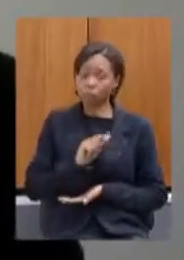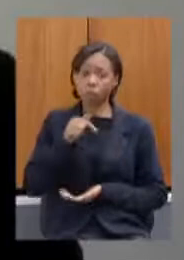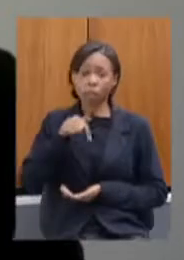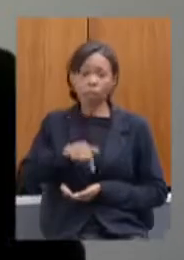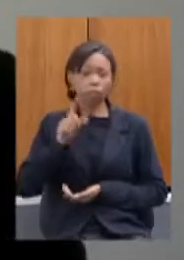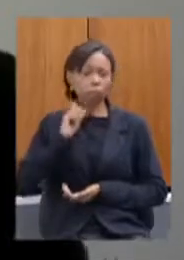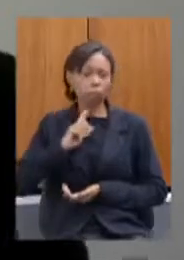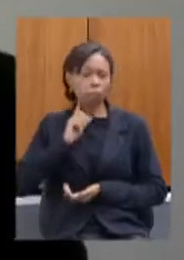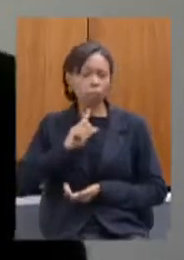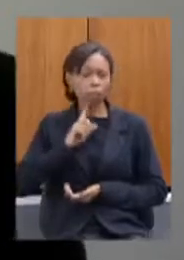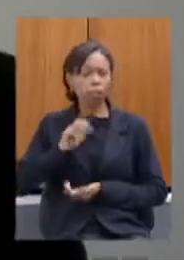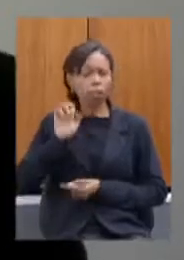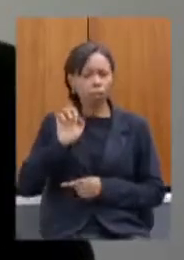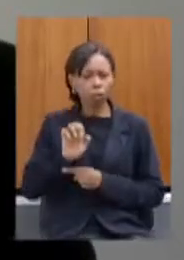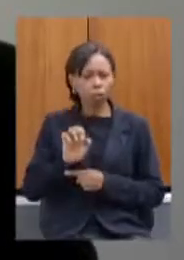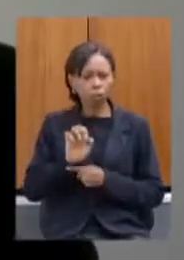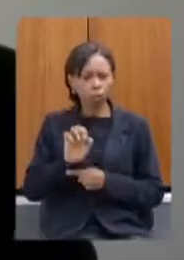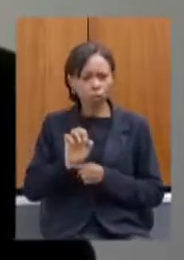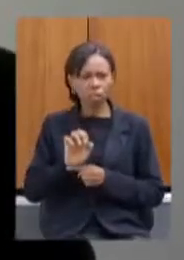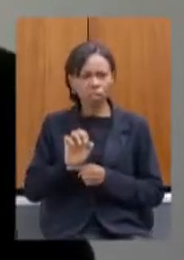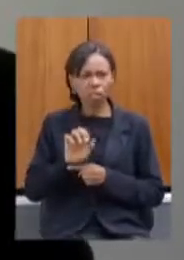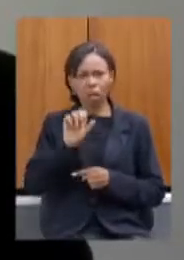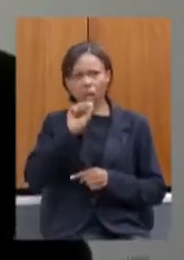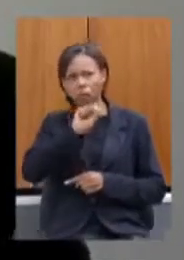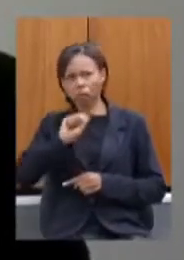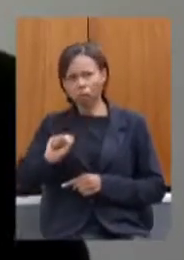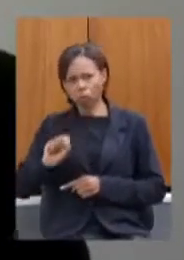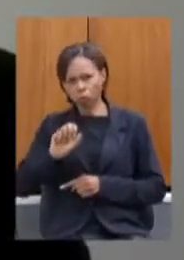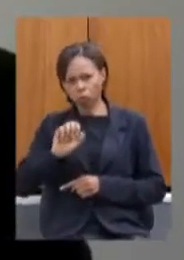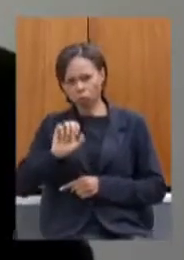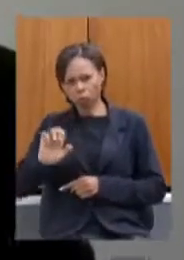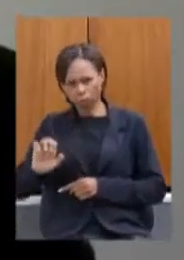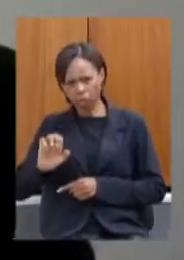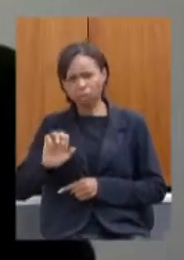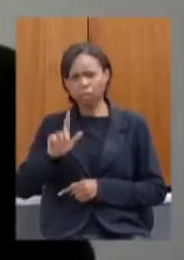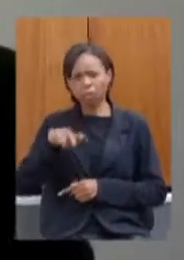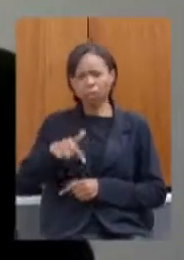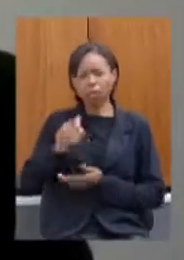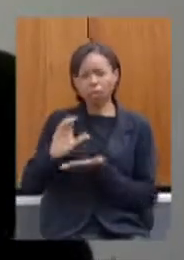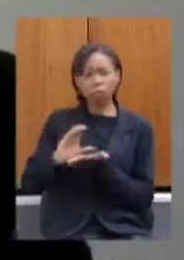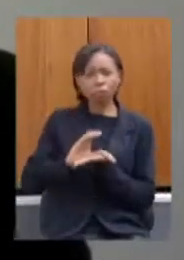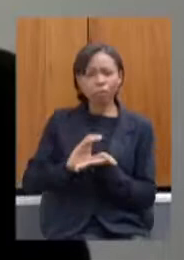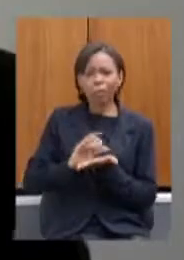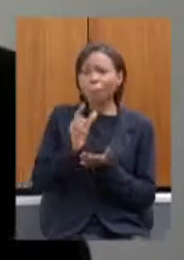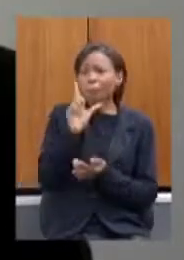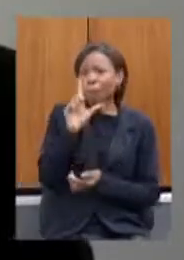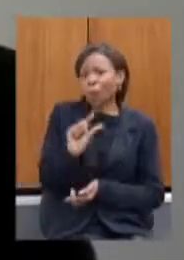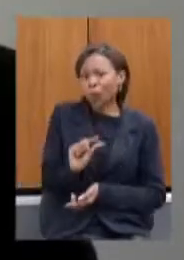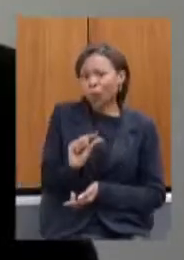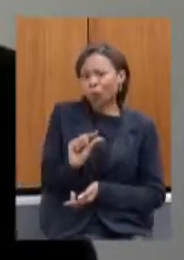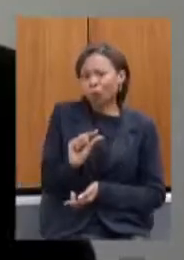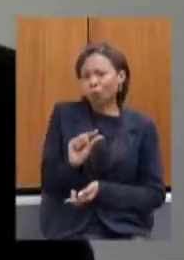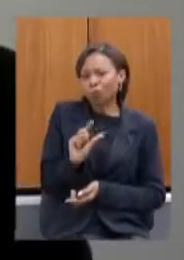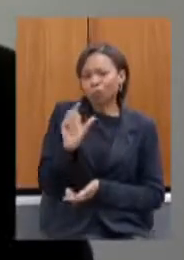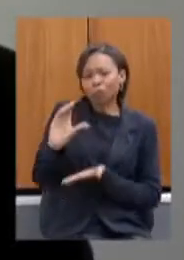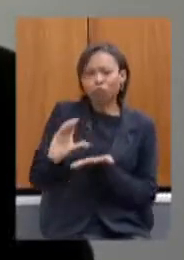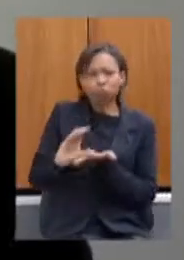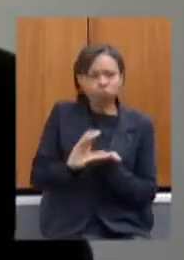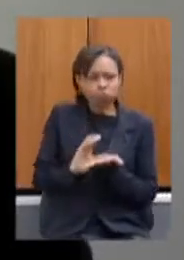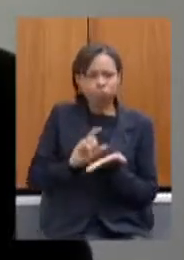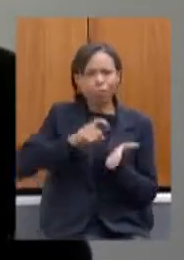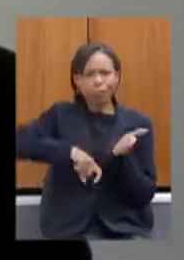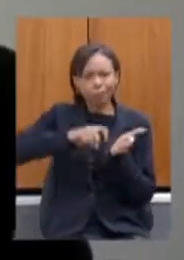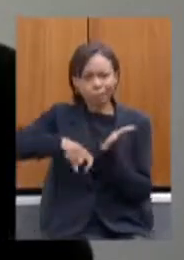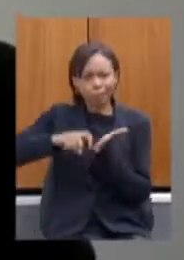é nos estados na região sudeste é o estado que menos concede incentivos fiscais no país inteiro ele está entre os cinco